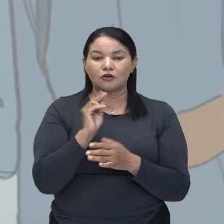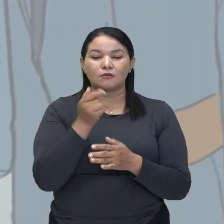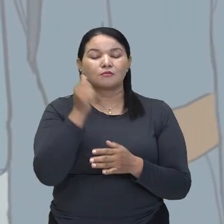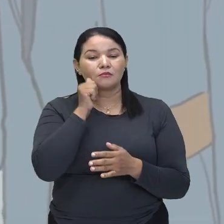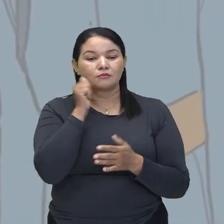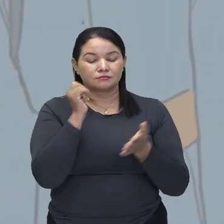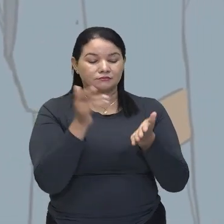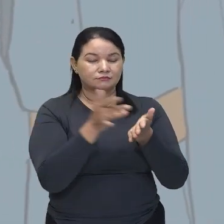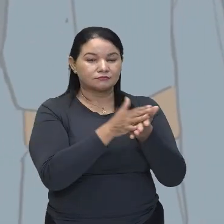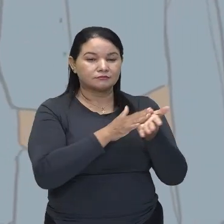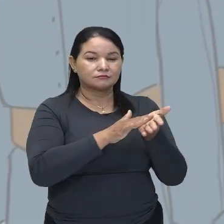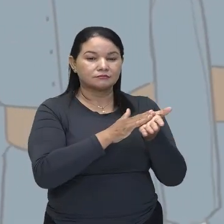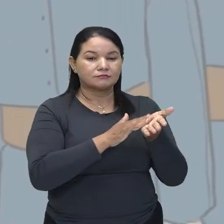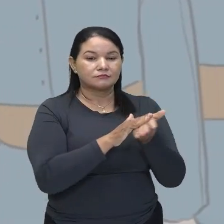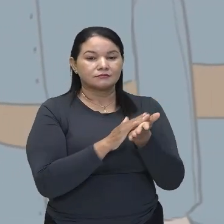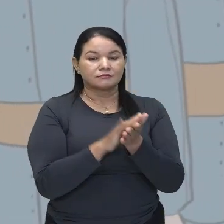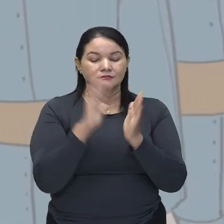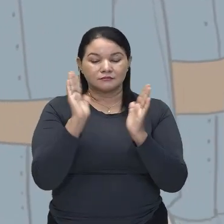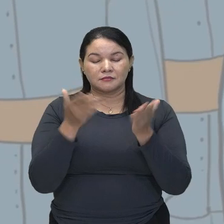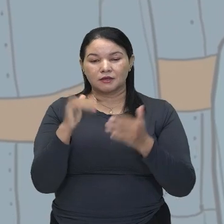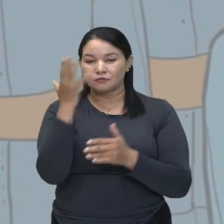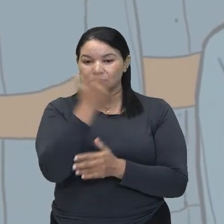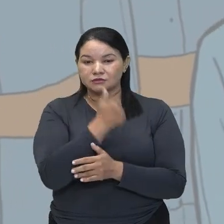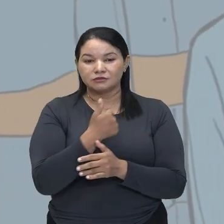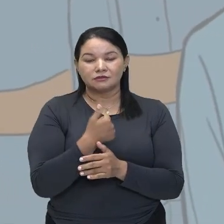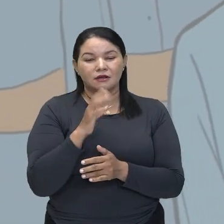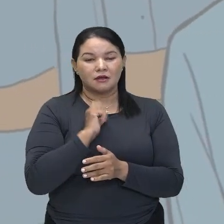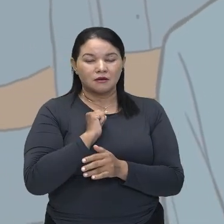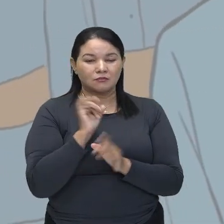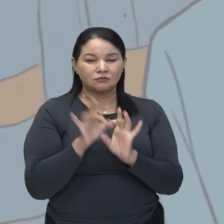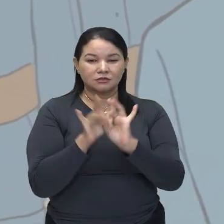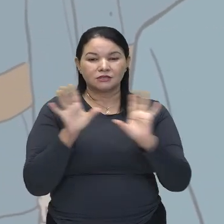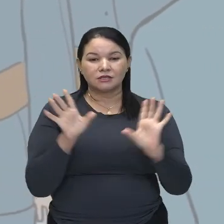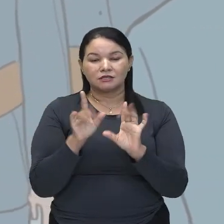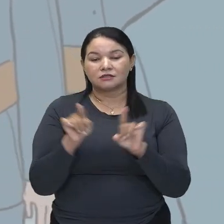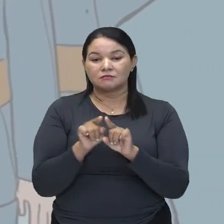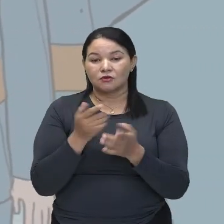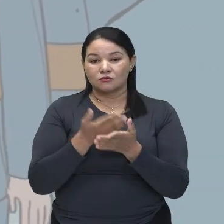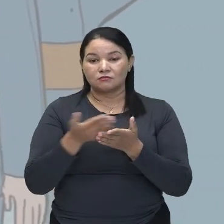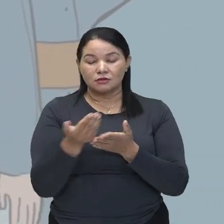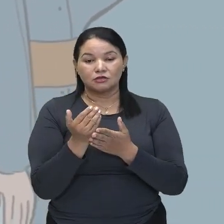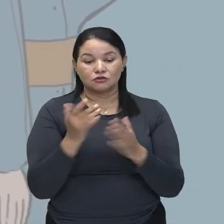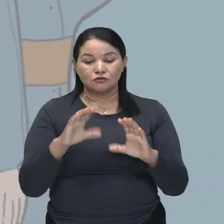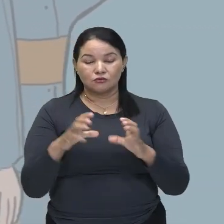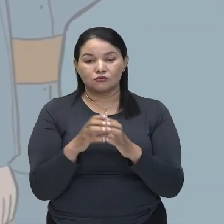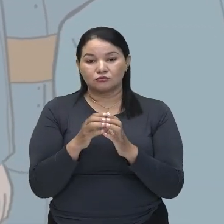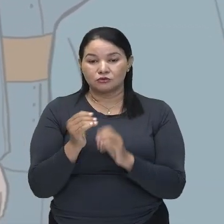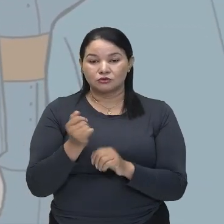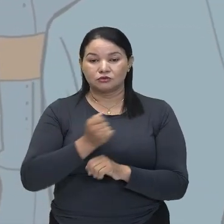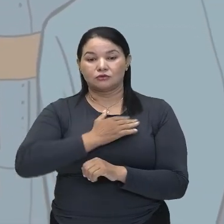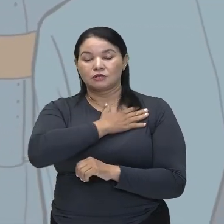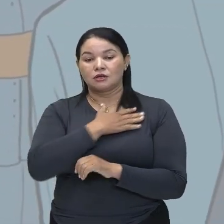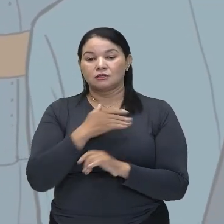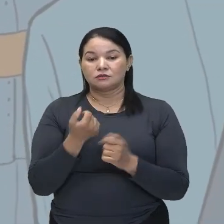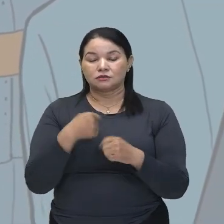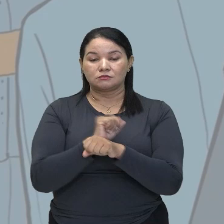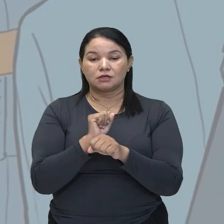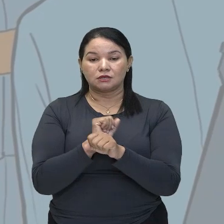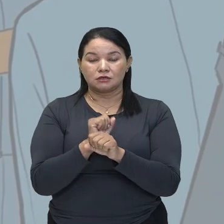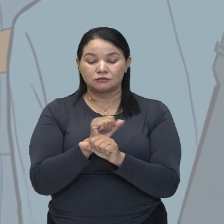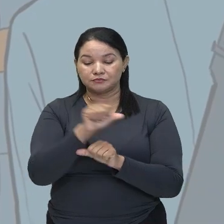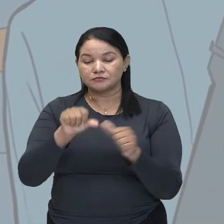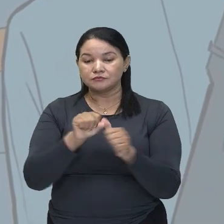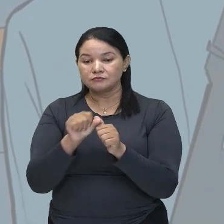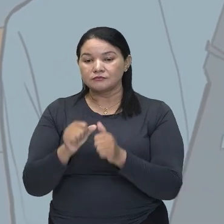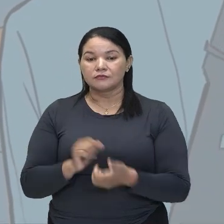Uma cigana exótica e sensual, Que ama a sua liberdade. A ópera tem início com um grupo de soldados, Esperando a troca de turnos. Entre